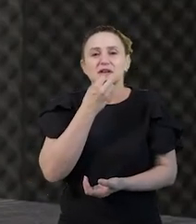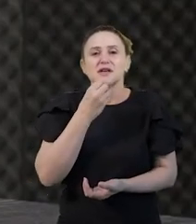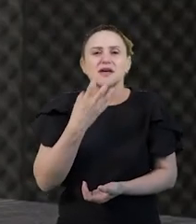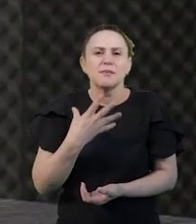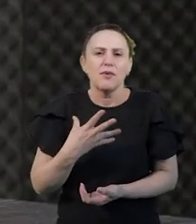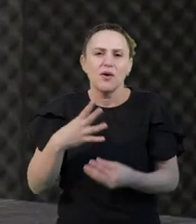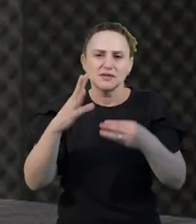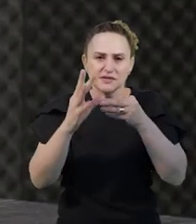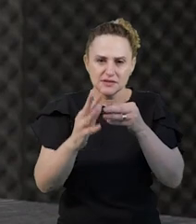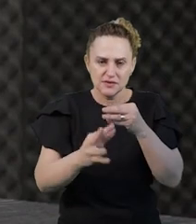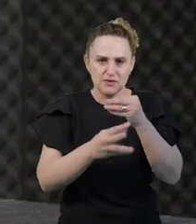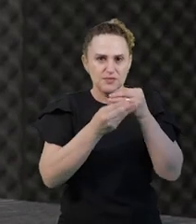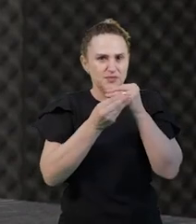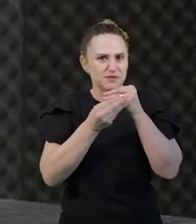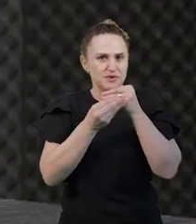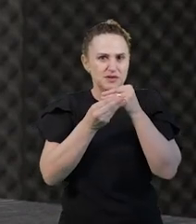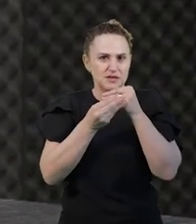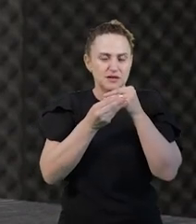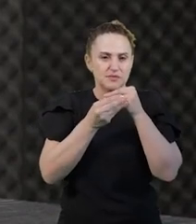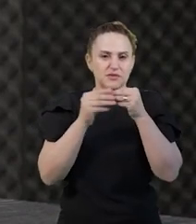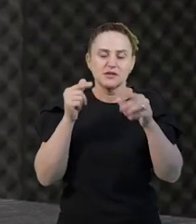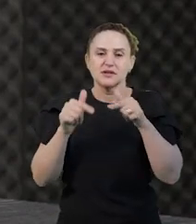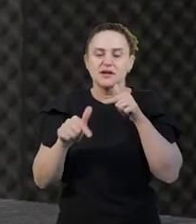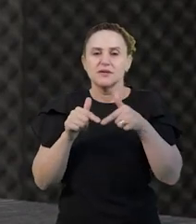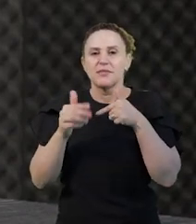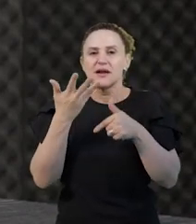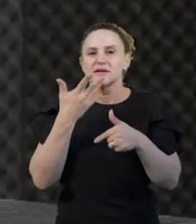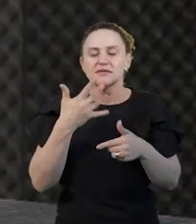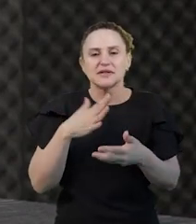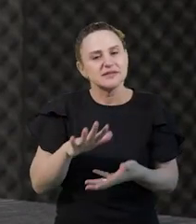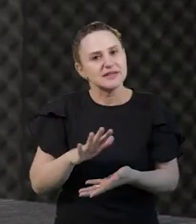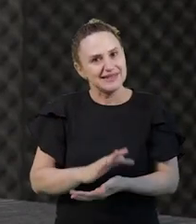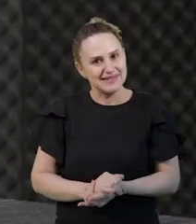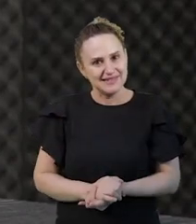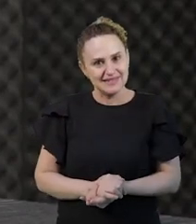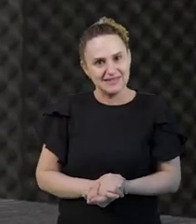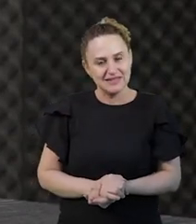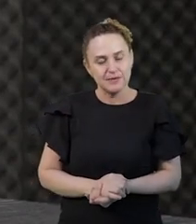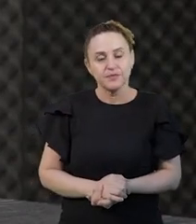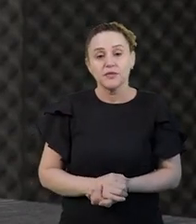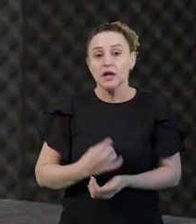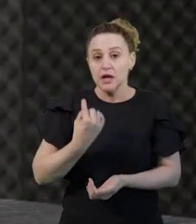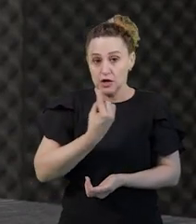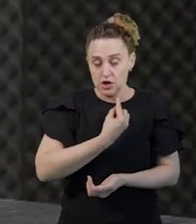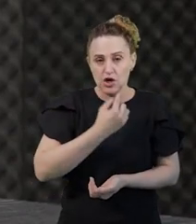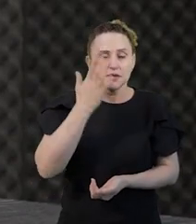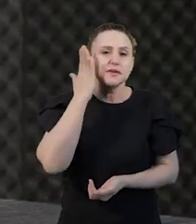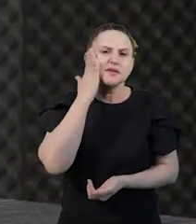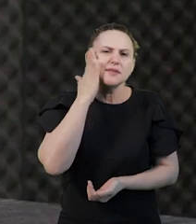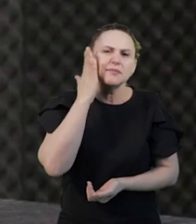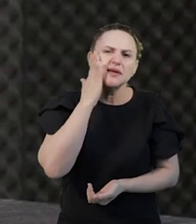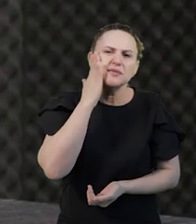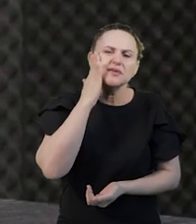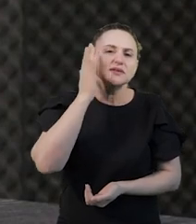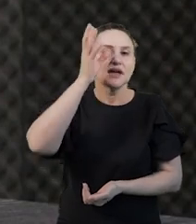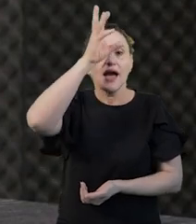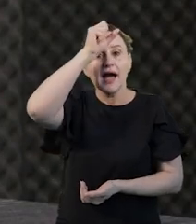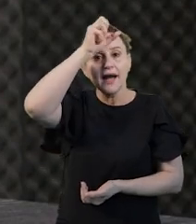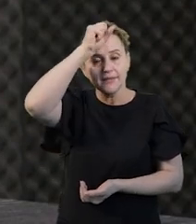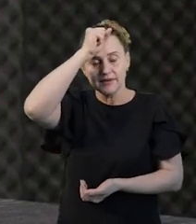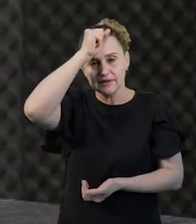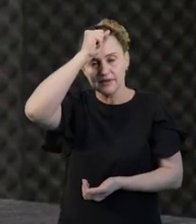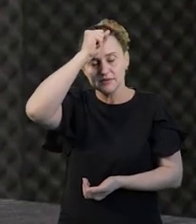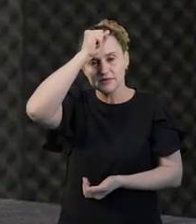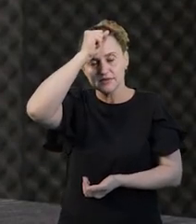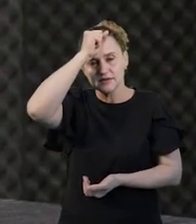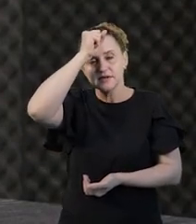as possíveis contribuições para o com as nossas crianças. Então, nós sabemos que aprendemos, nesse momento, que